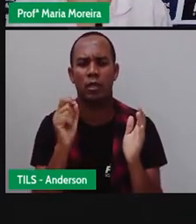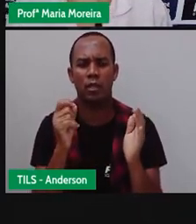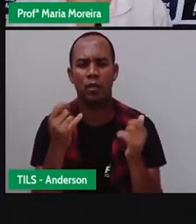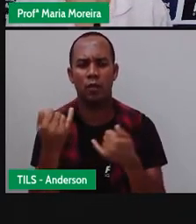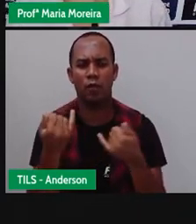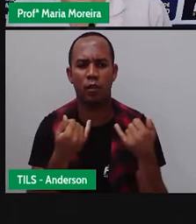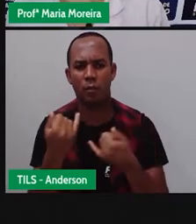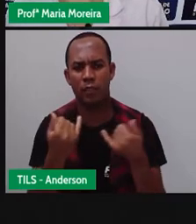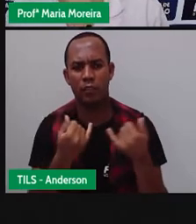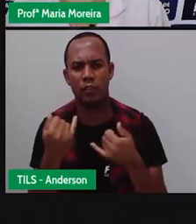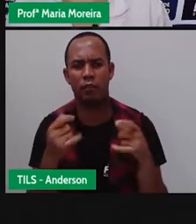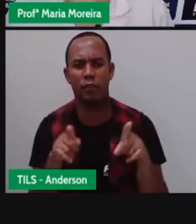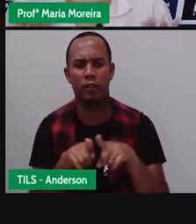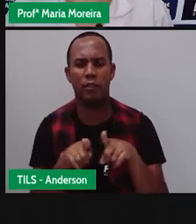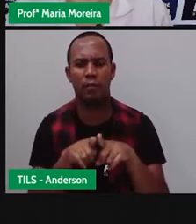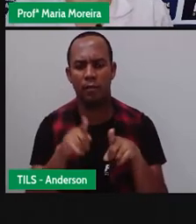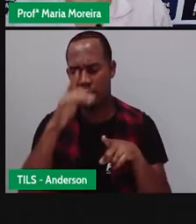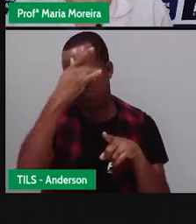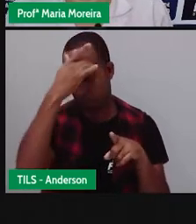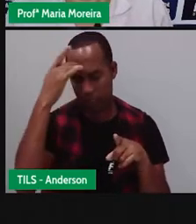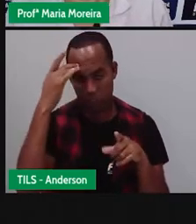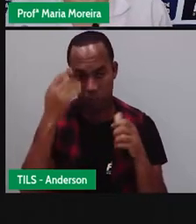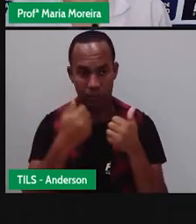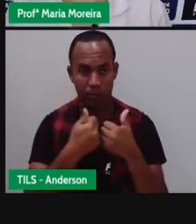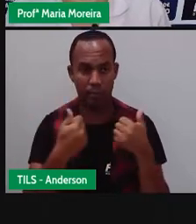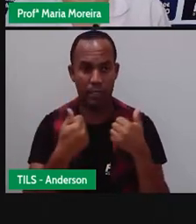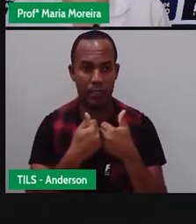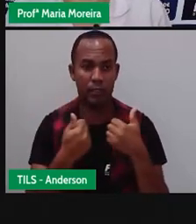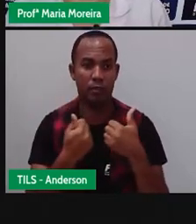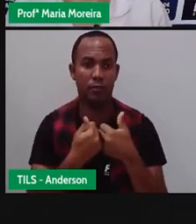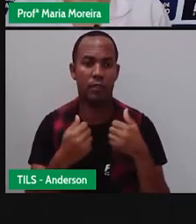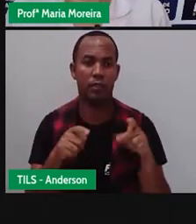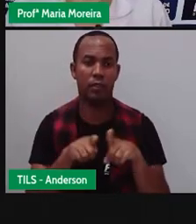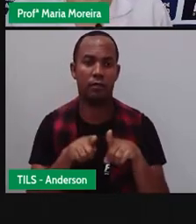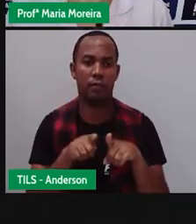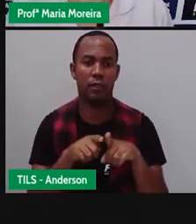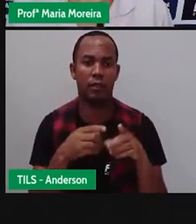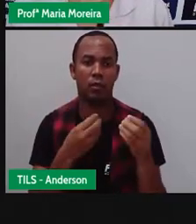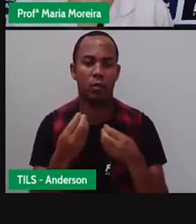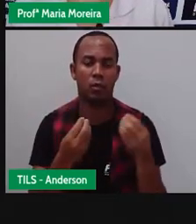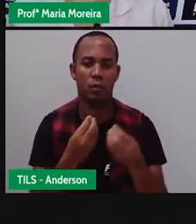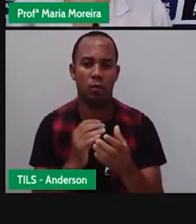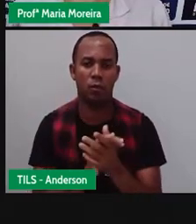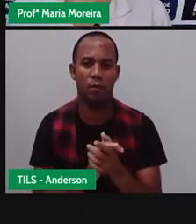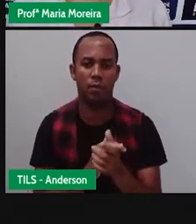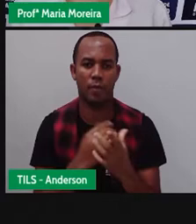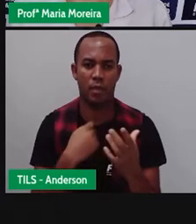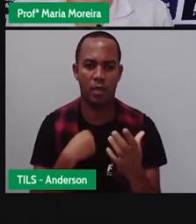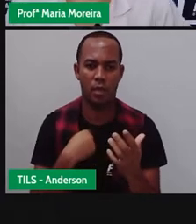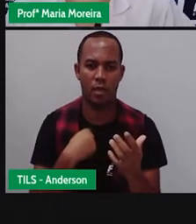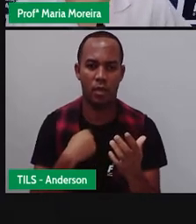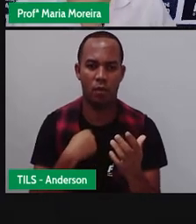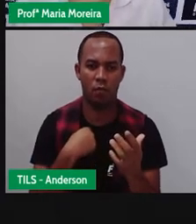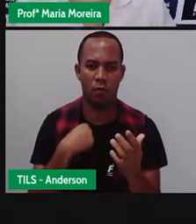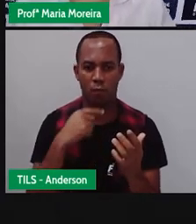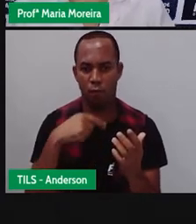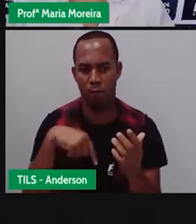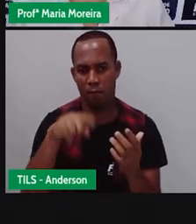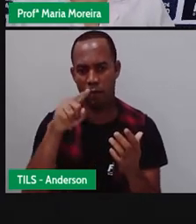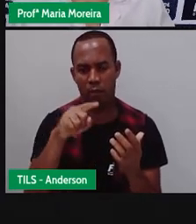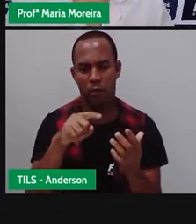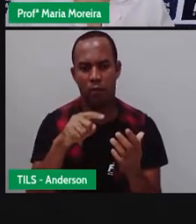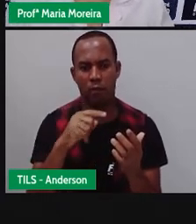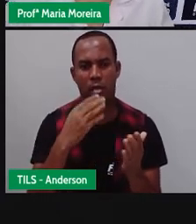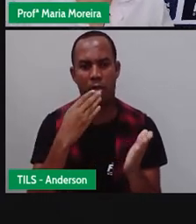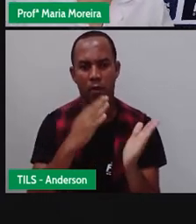Principalmente quando relacionado a pessoas próximas, com certo grau de intimidade. Então, eu vou mandar um bilhete pra uma pessoa que eu conheço.